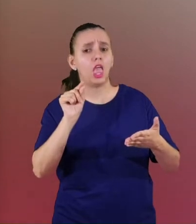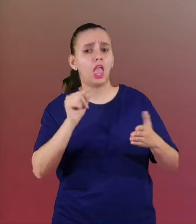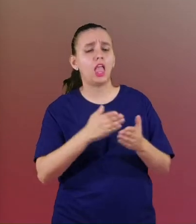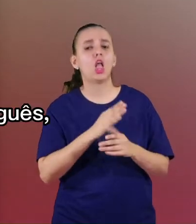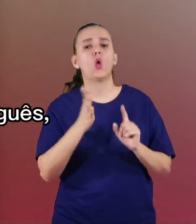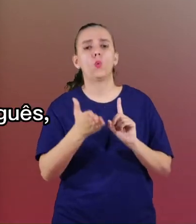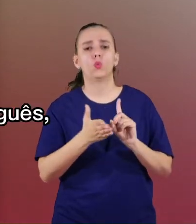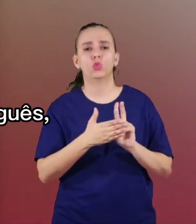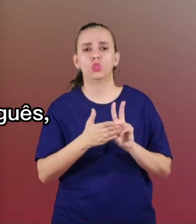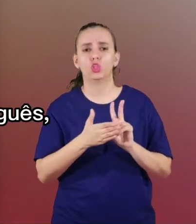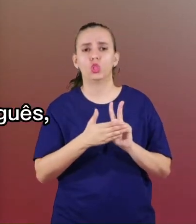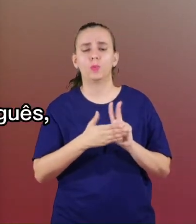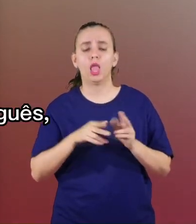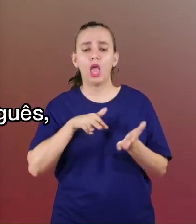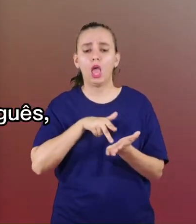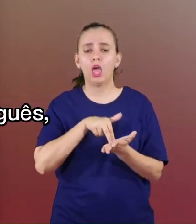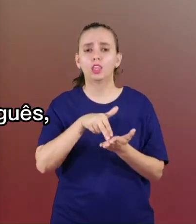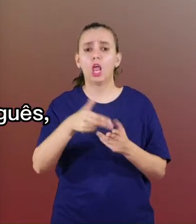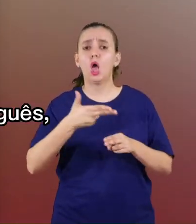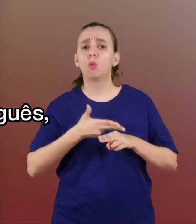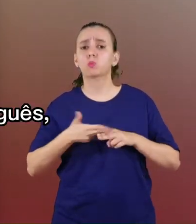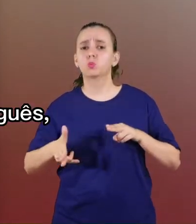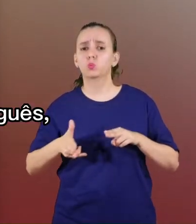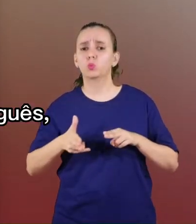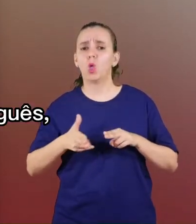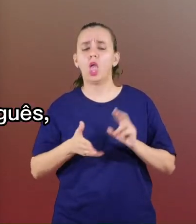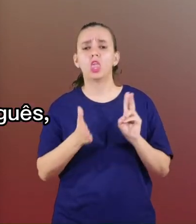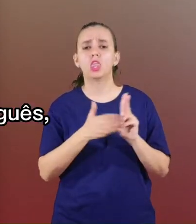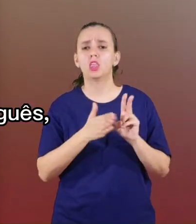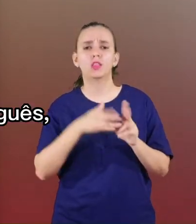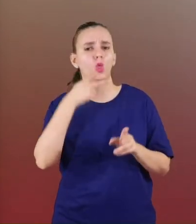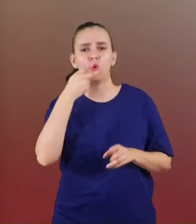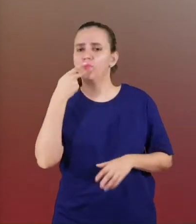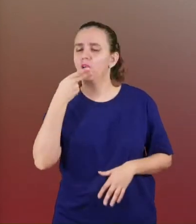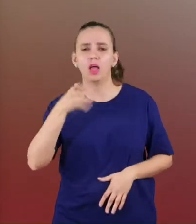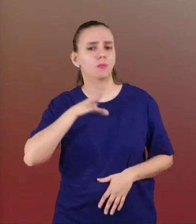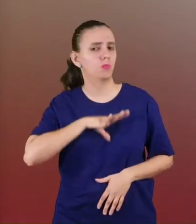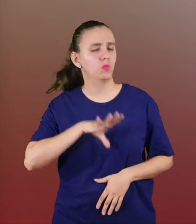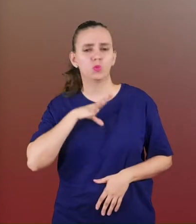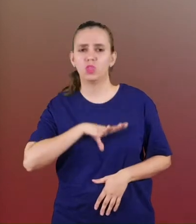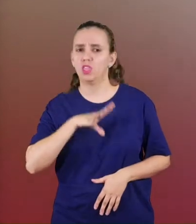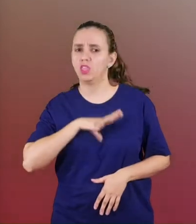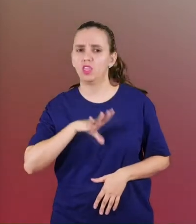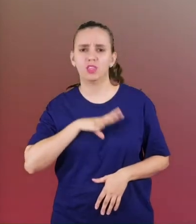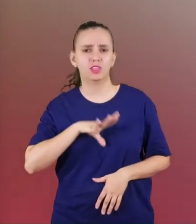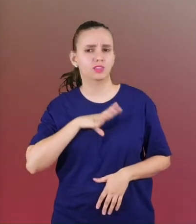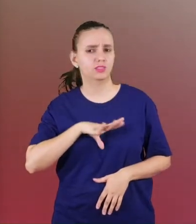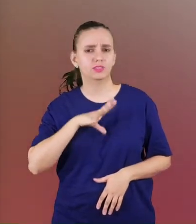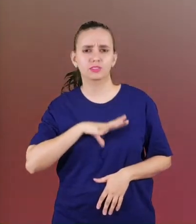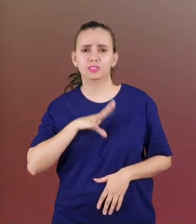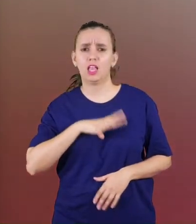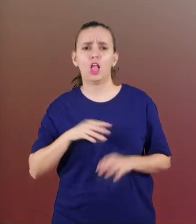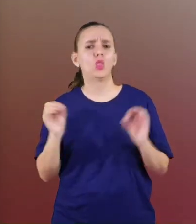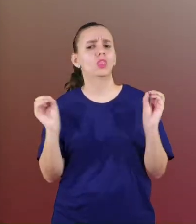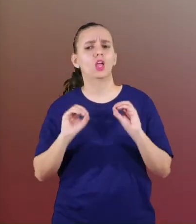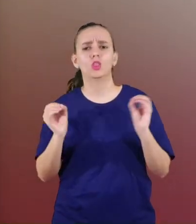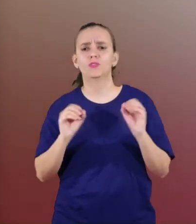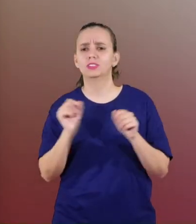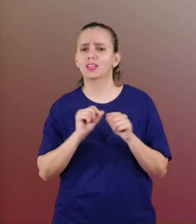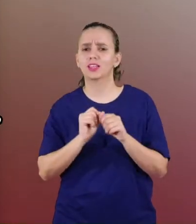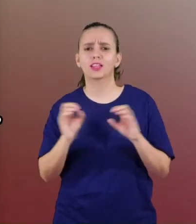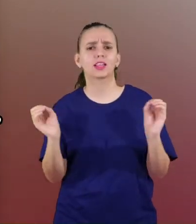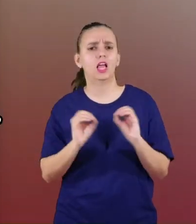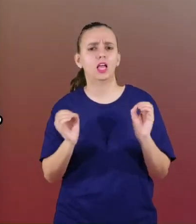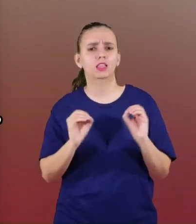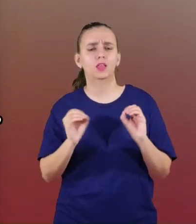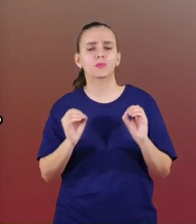andando nu, o índio não falando português, o índio não fazendo, o indígena não fazendo,